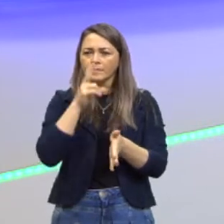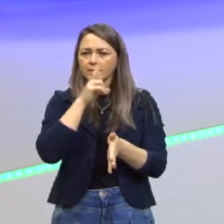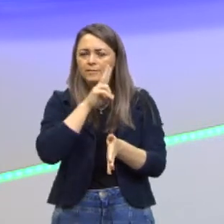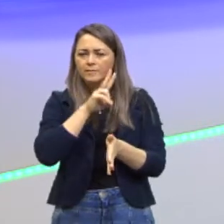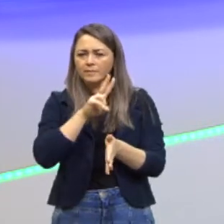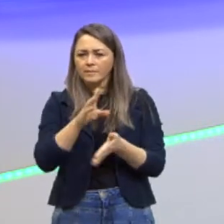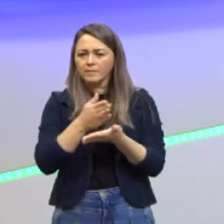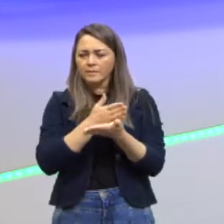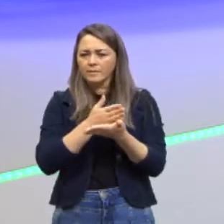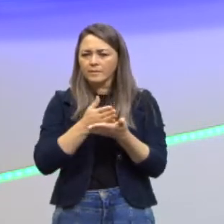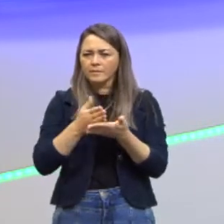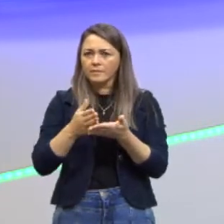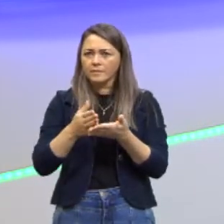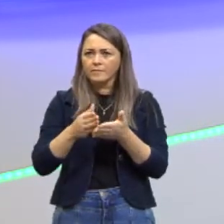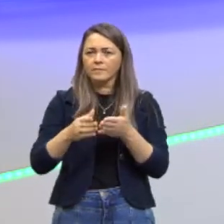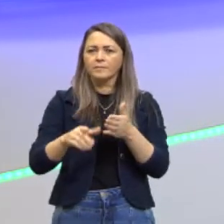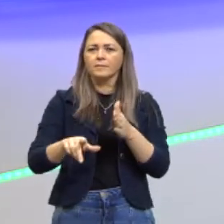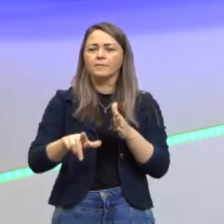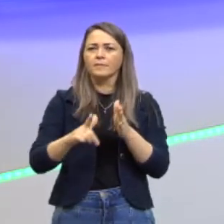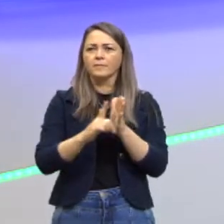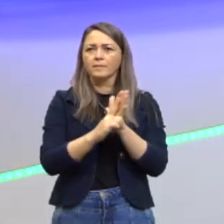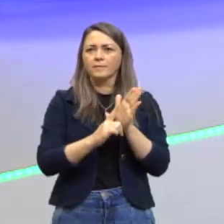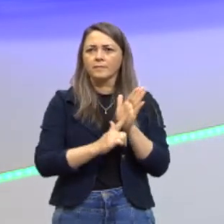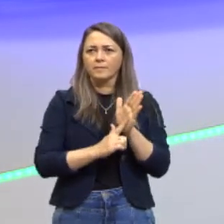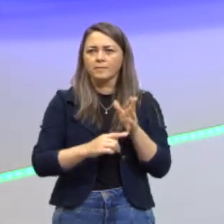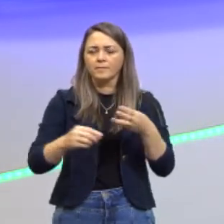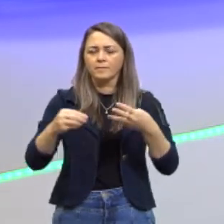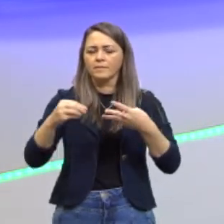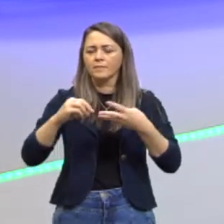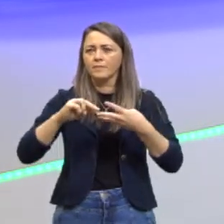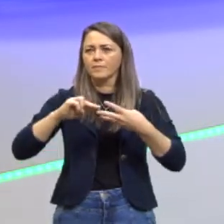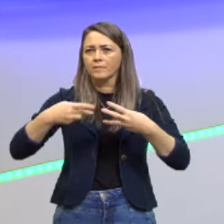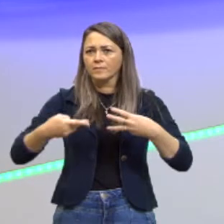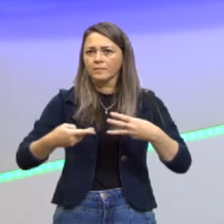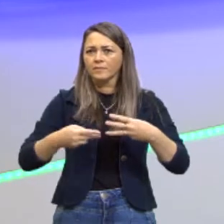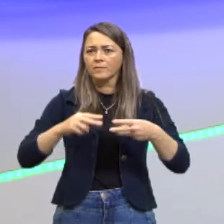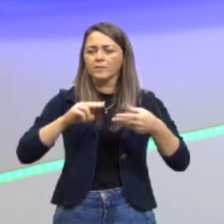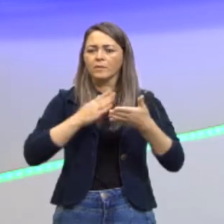Mendel começa na aula de número 5, Genética de número 5.